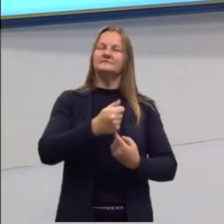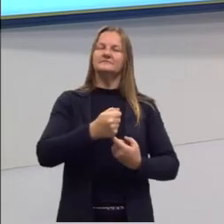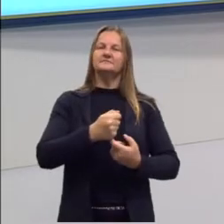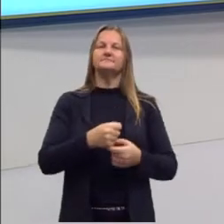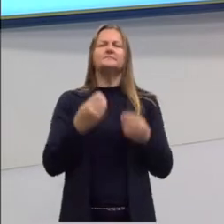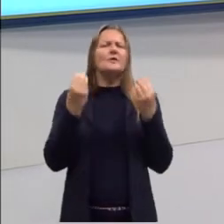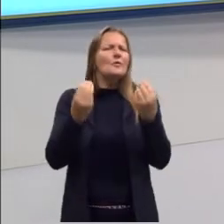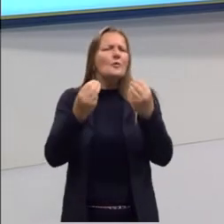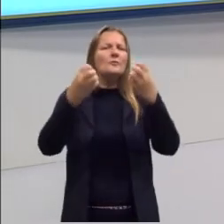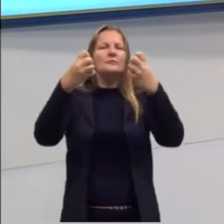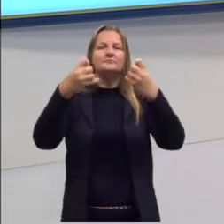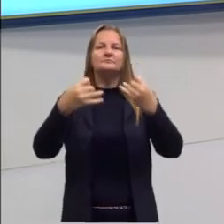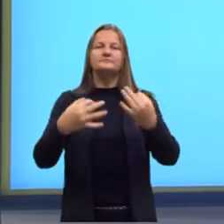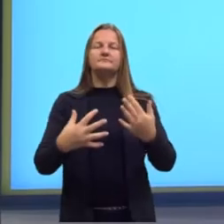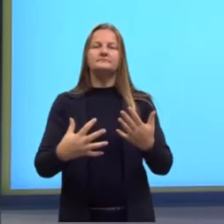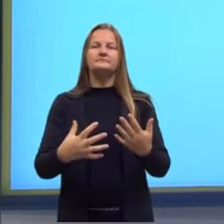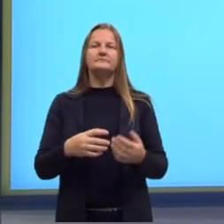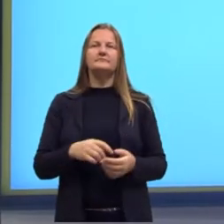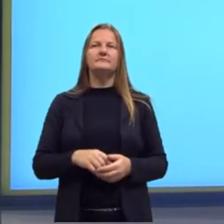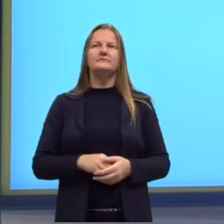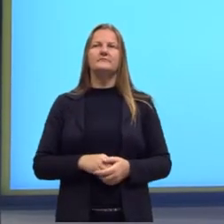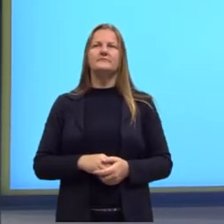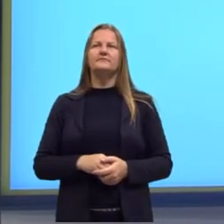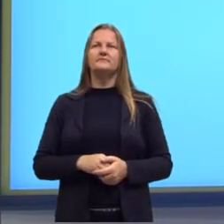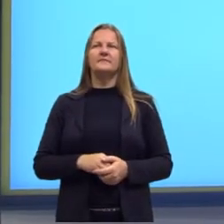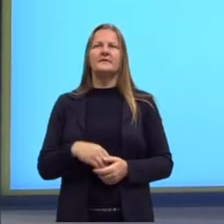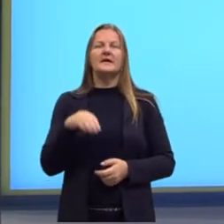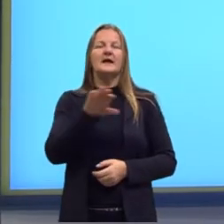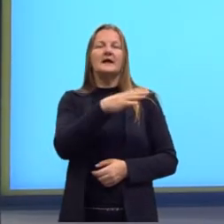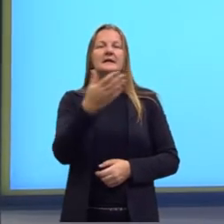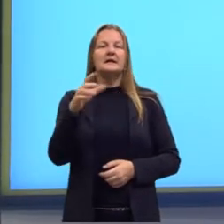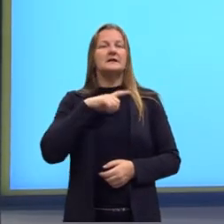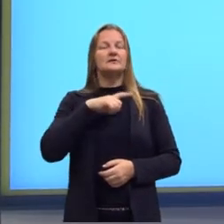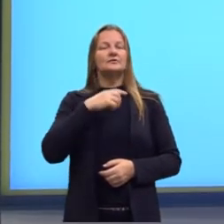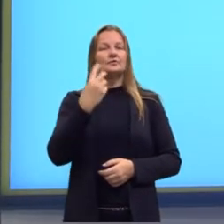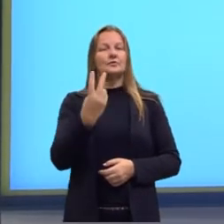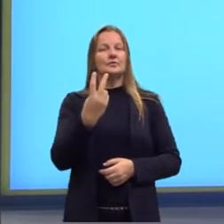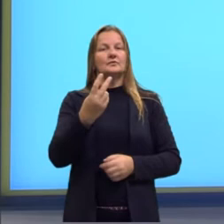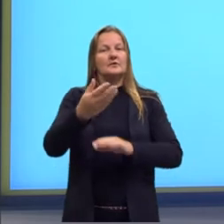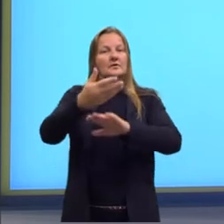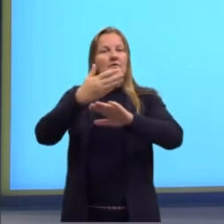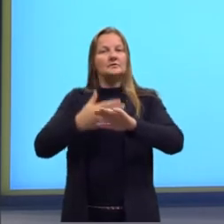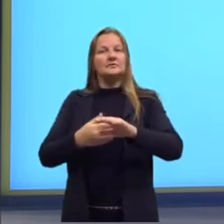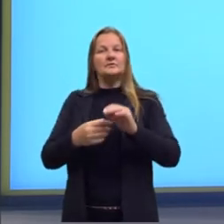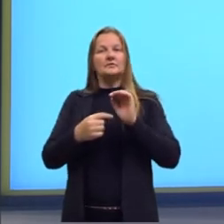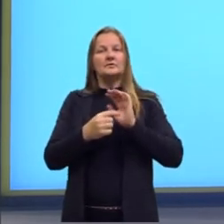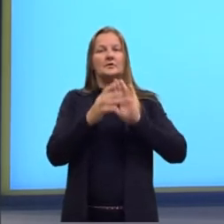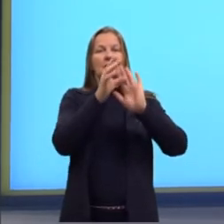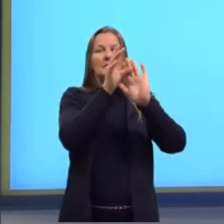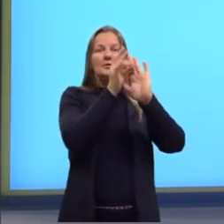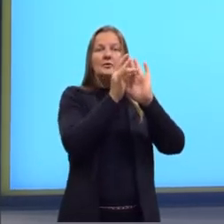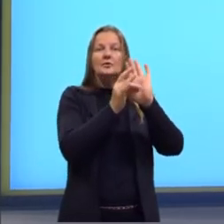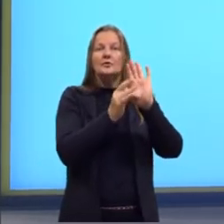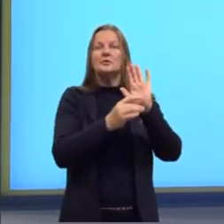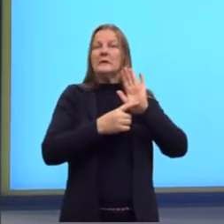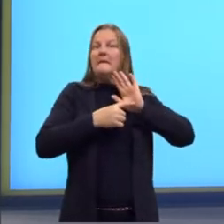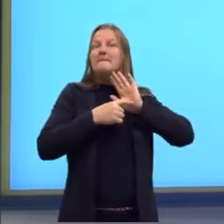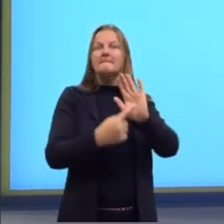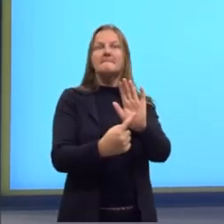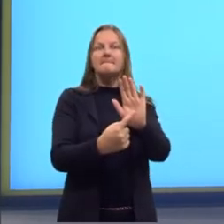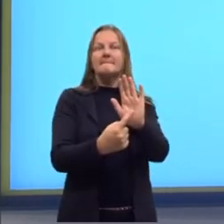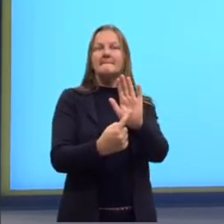Como que pode acontecer essa intertextualidade? Ali, no exemplo anterior, ela foi uma intratextualidade bem